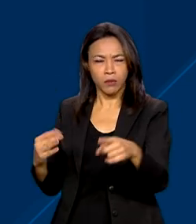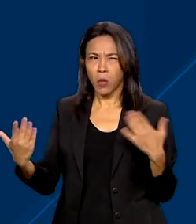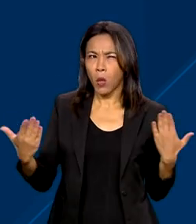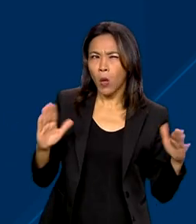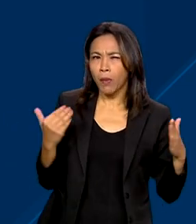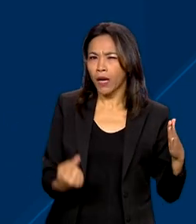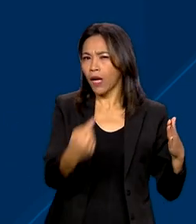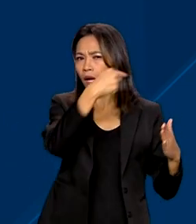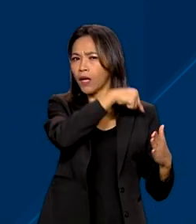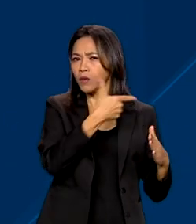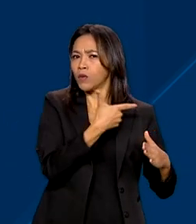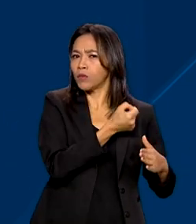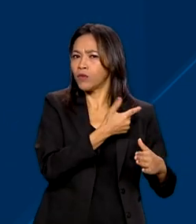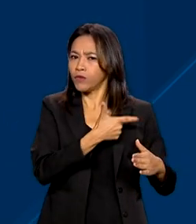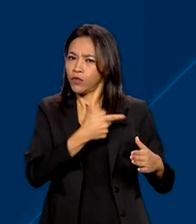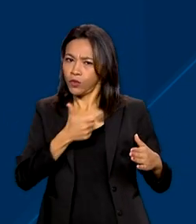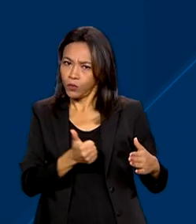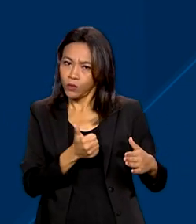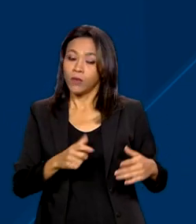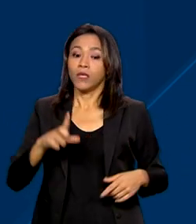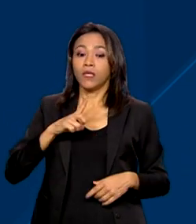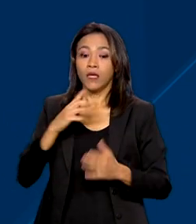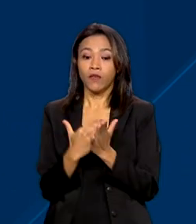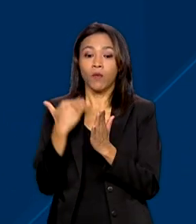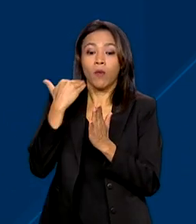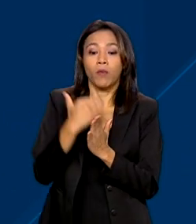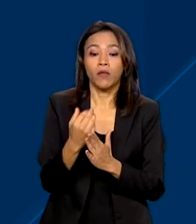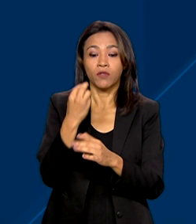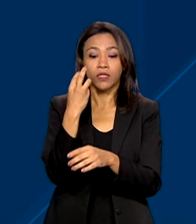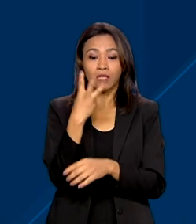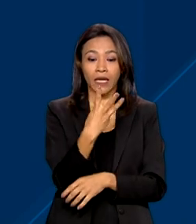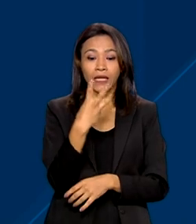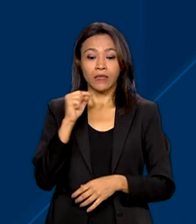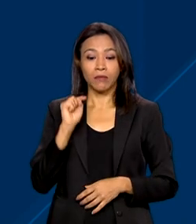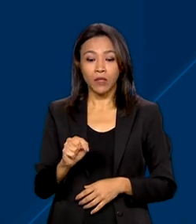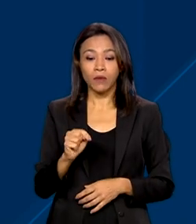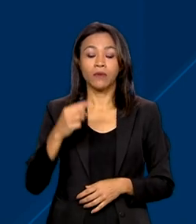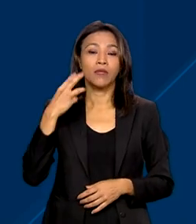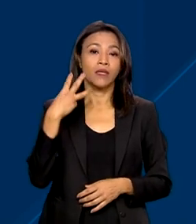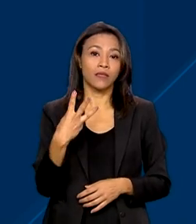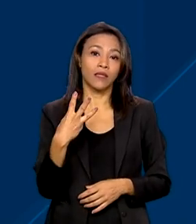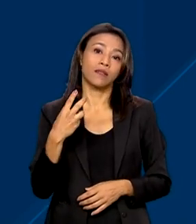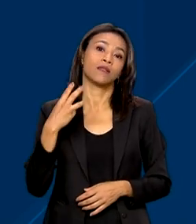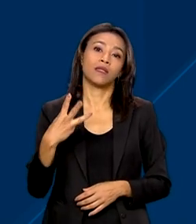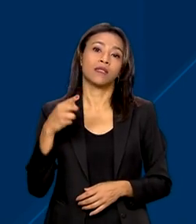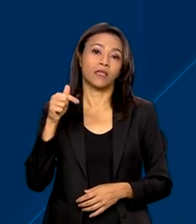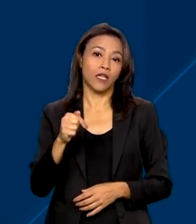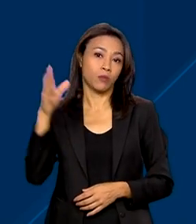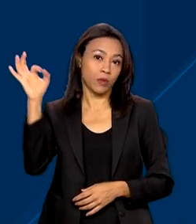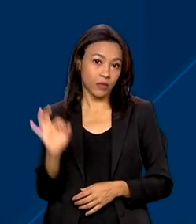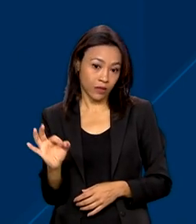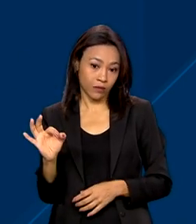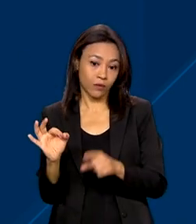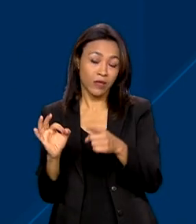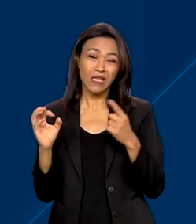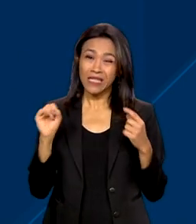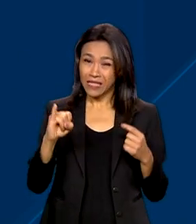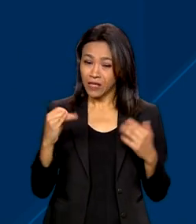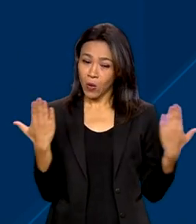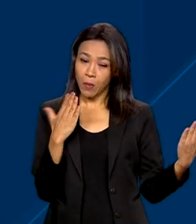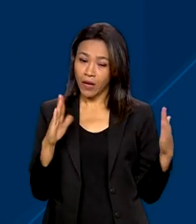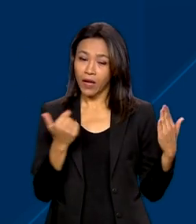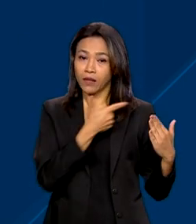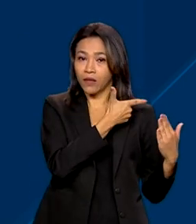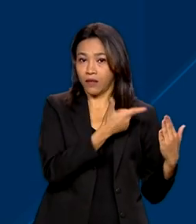a 2021 e um aumento de 3.337% se comparado a 2011.